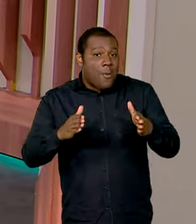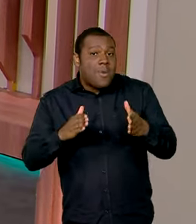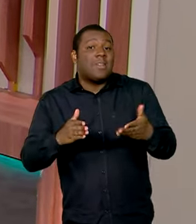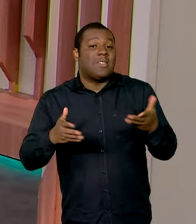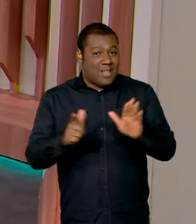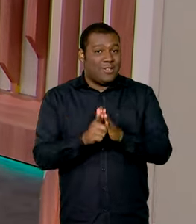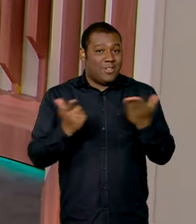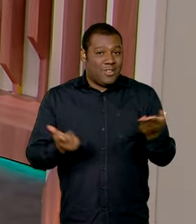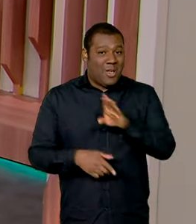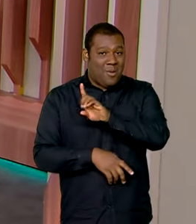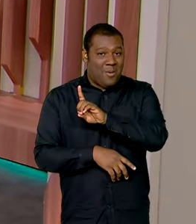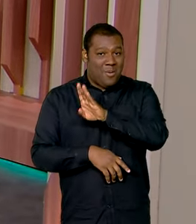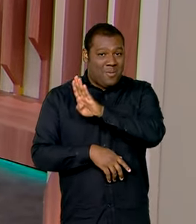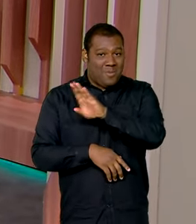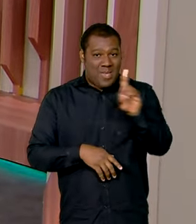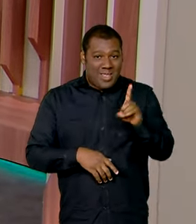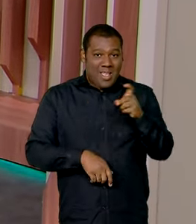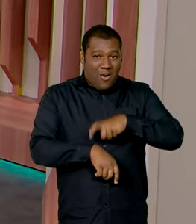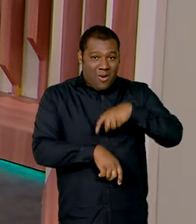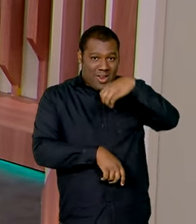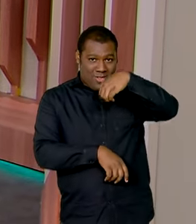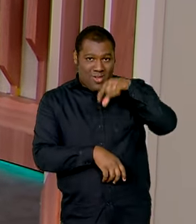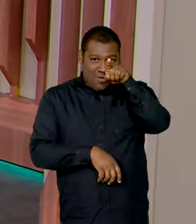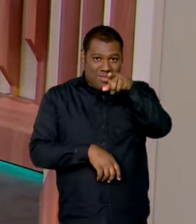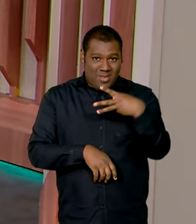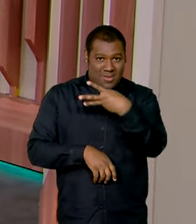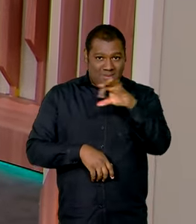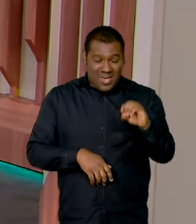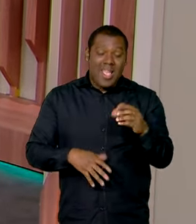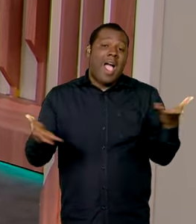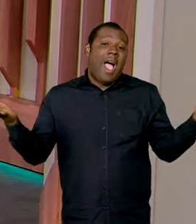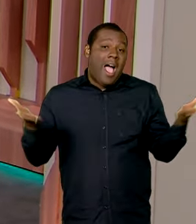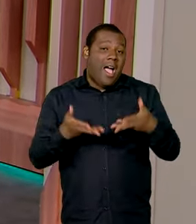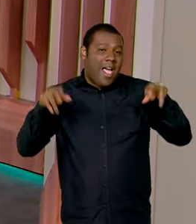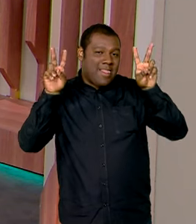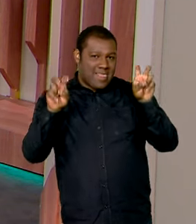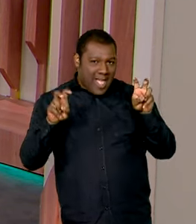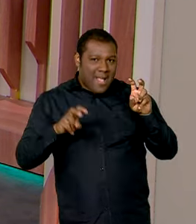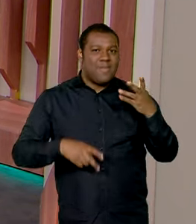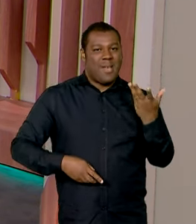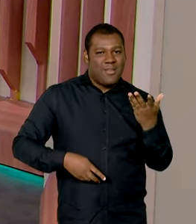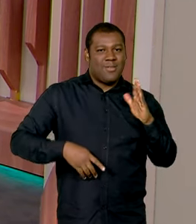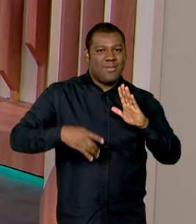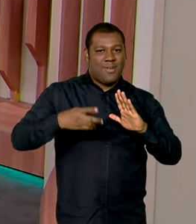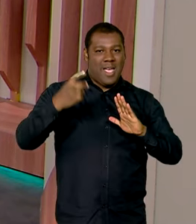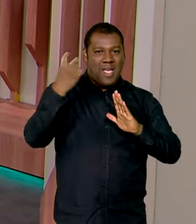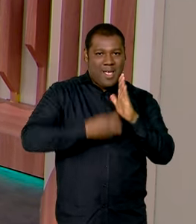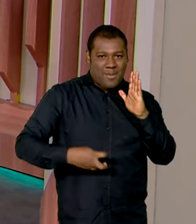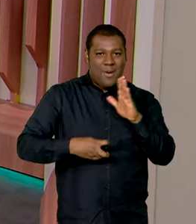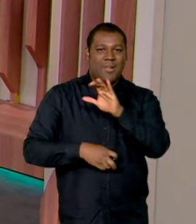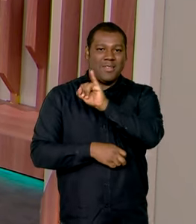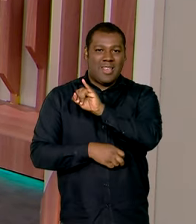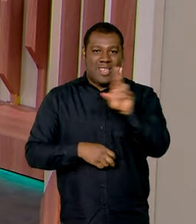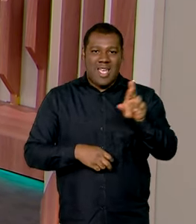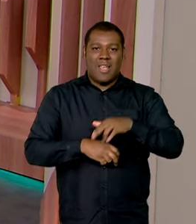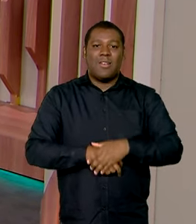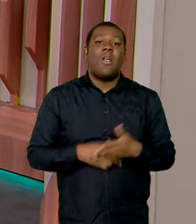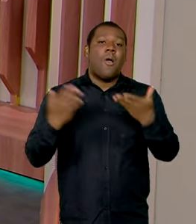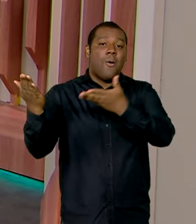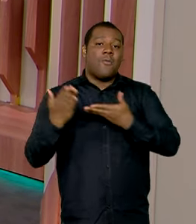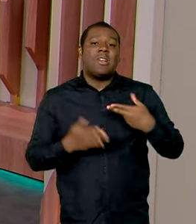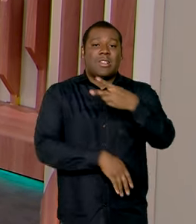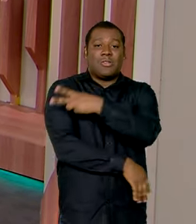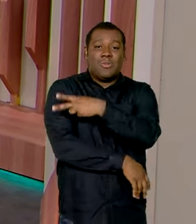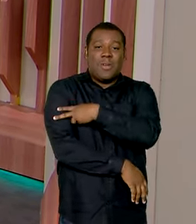E vamos falar agora sobre a declaração do Imposto de Renda. Quem vai conversar com a gente ao vivo sobre o assunto é o Supervisor